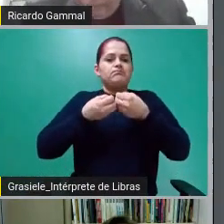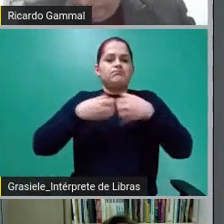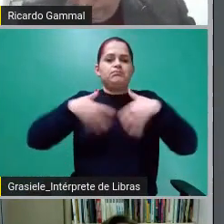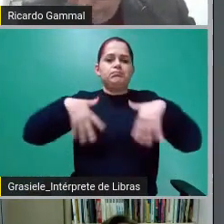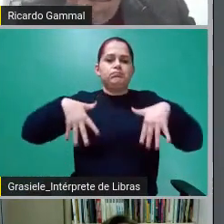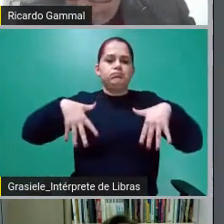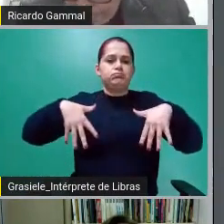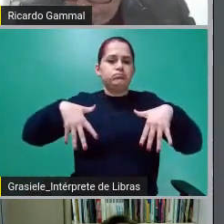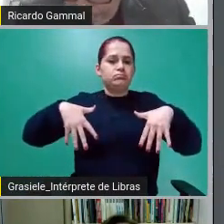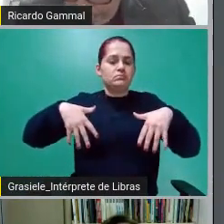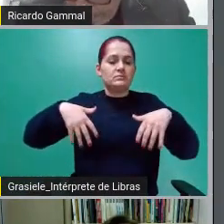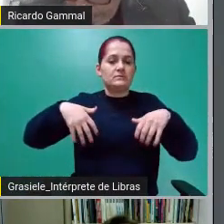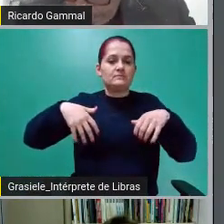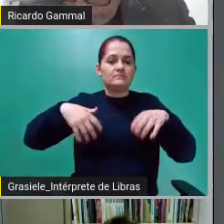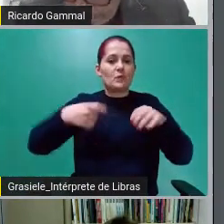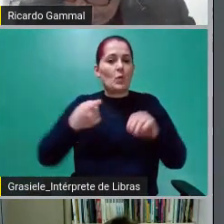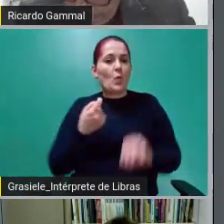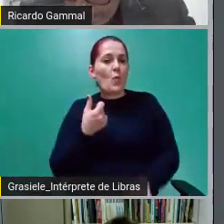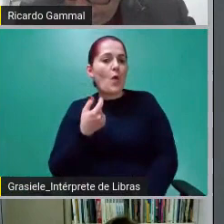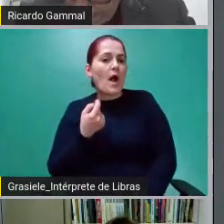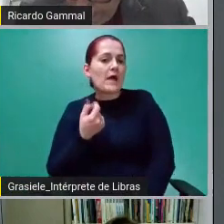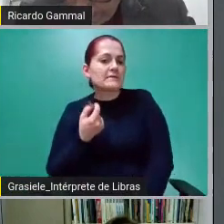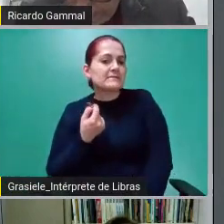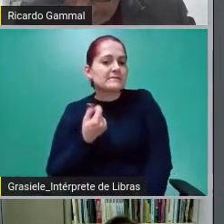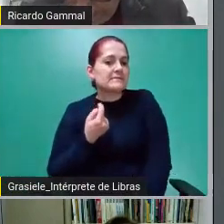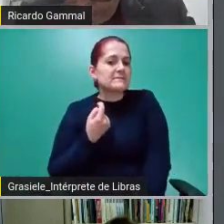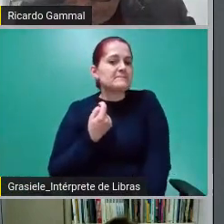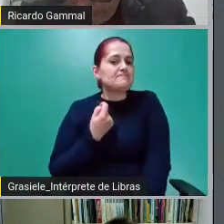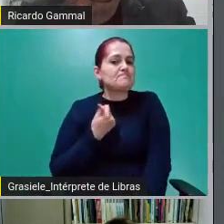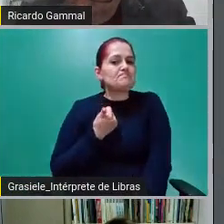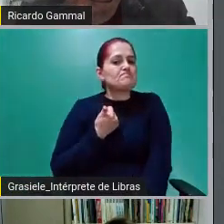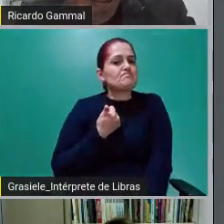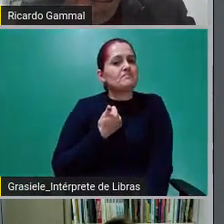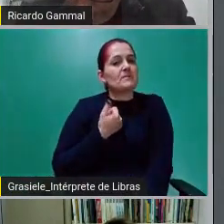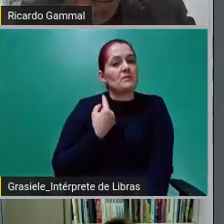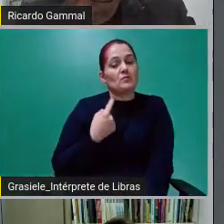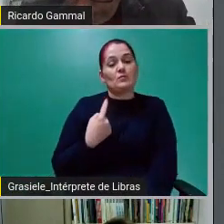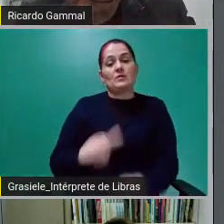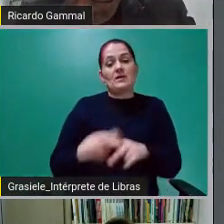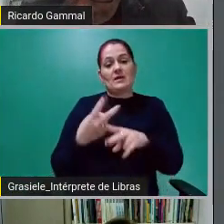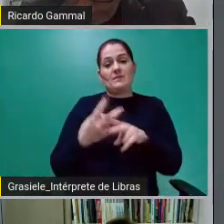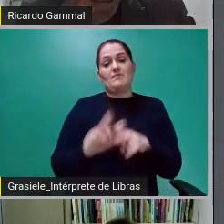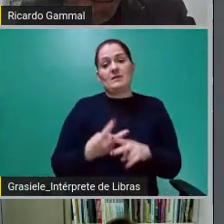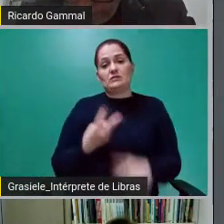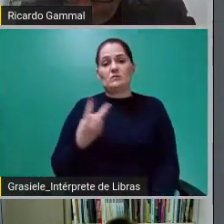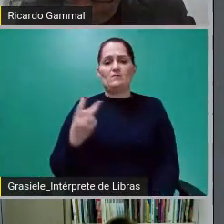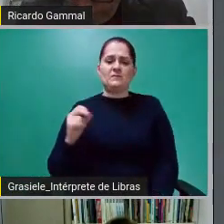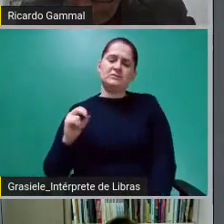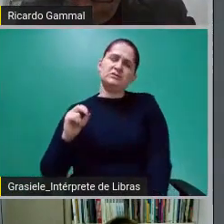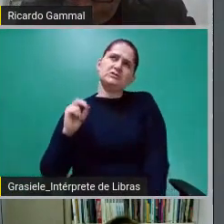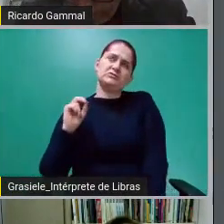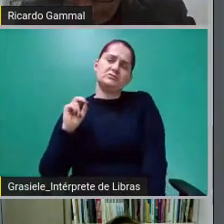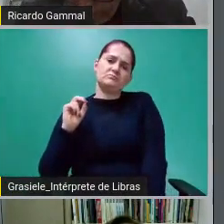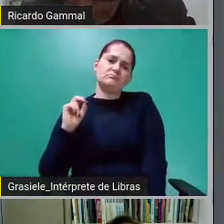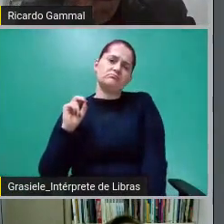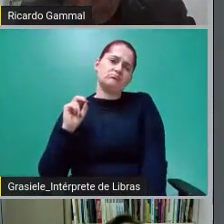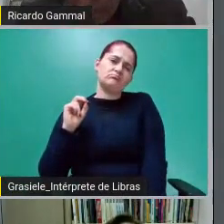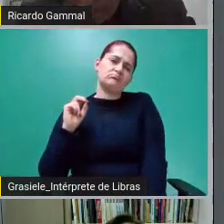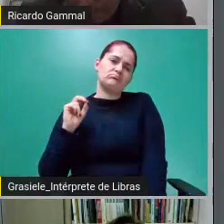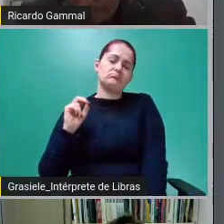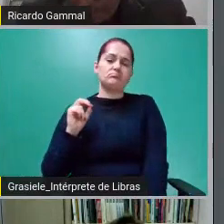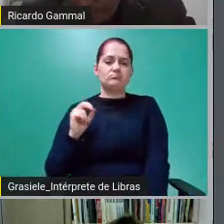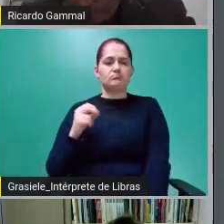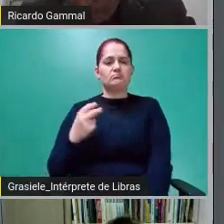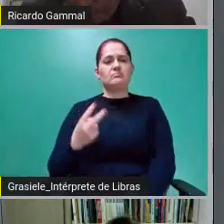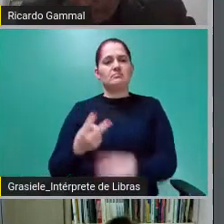fazendo o cálculo aqui, de 20 um empréstimo de 60,